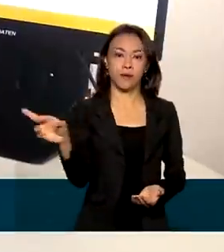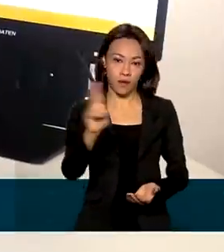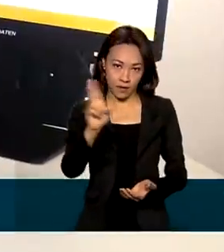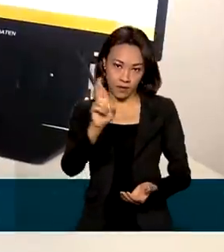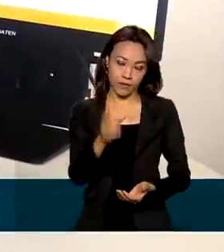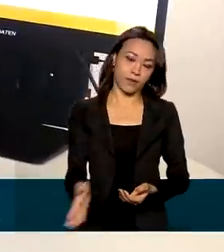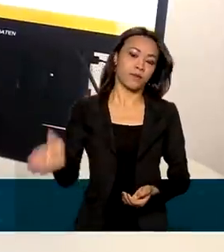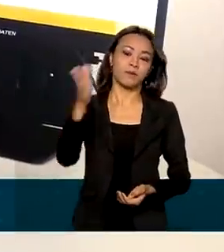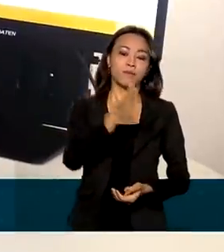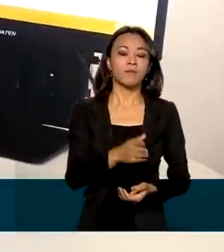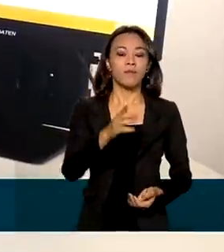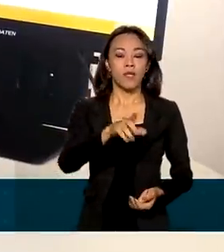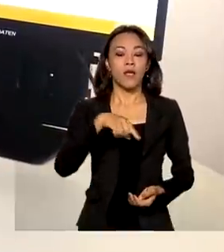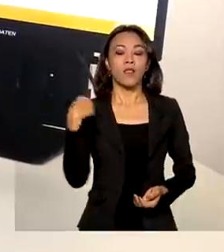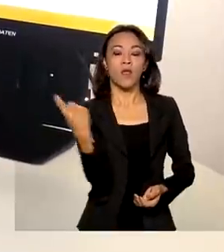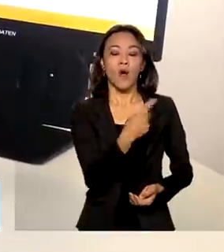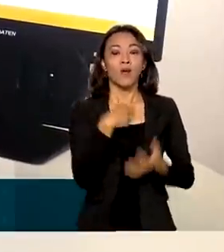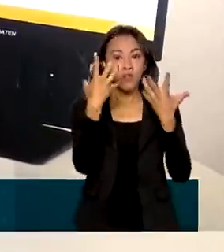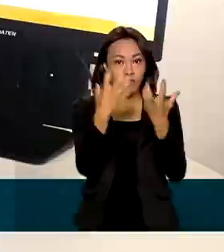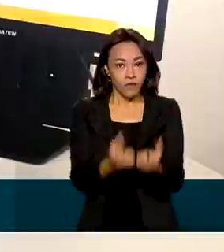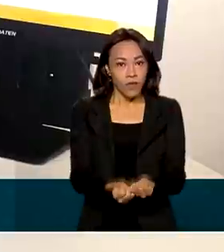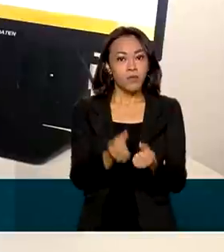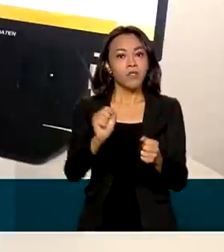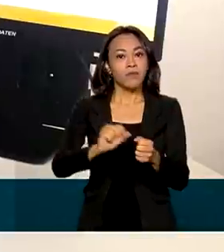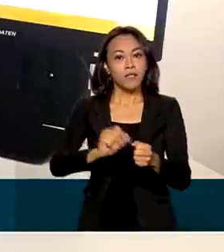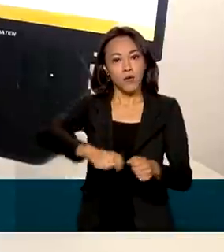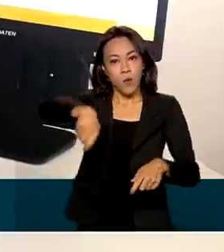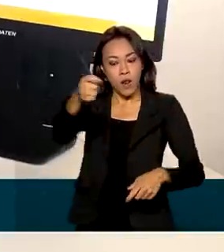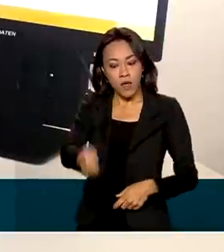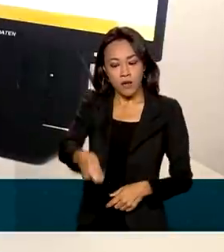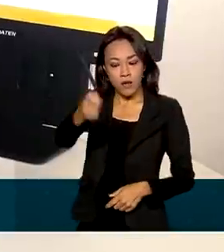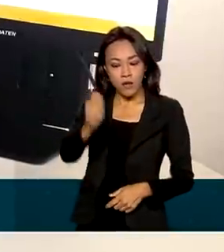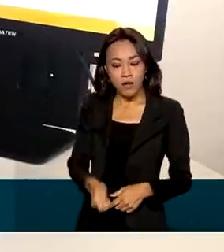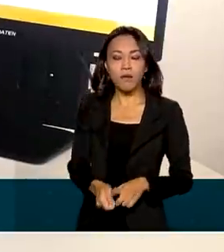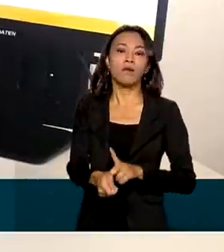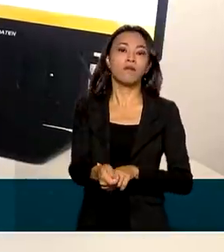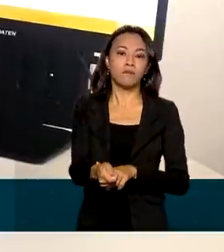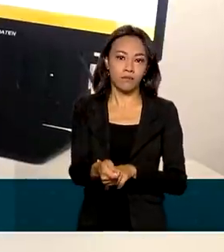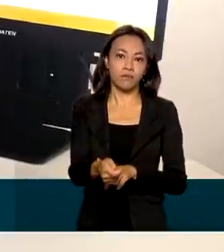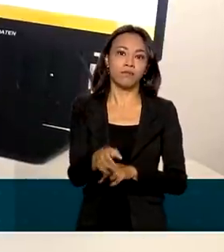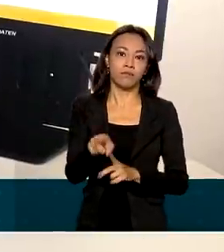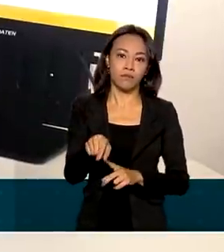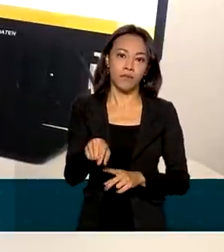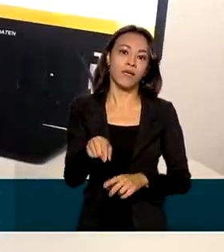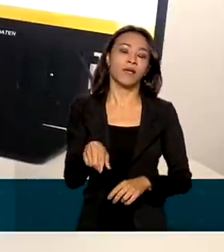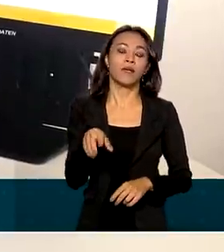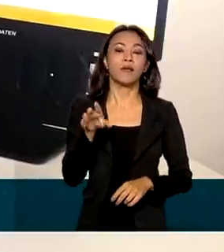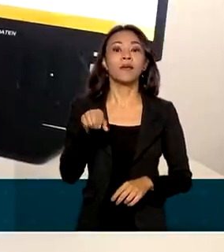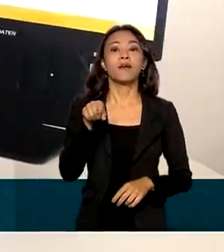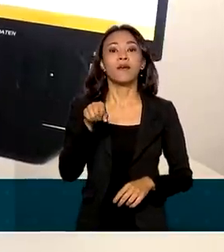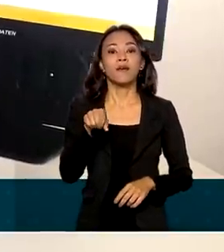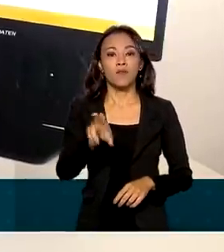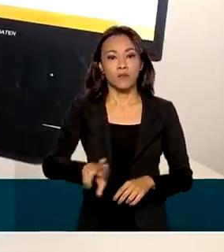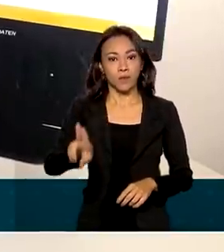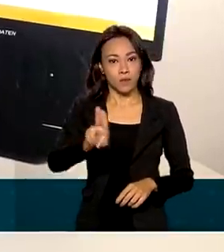certame será realizado mediante o uso da ferramenta do Banco do Brasil, licitações E,